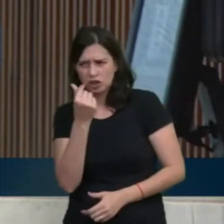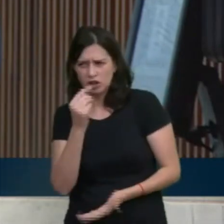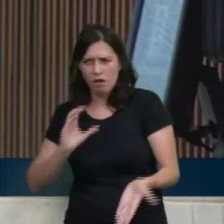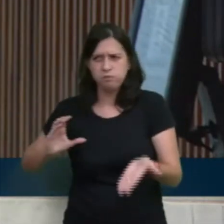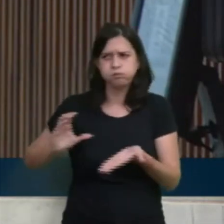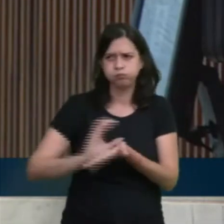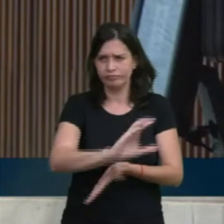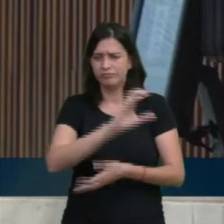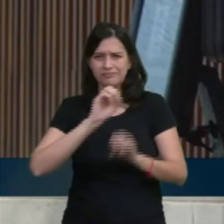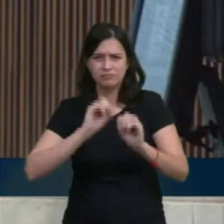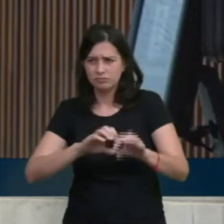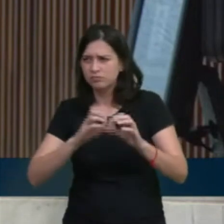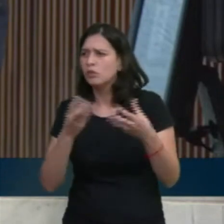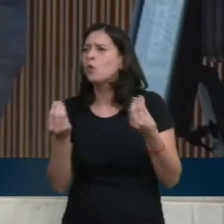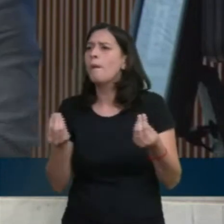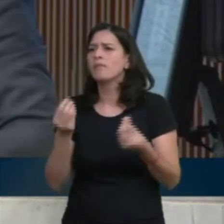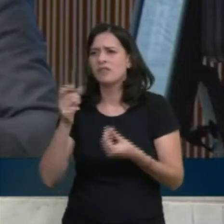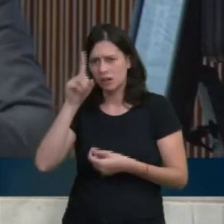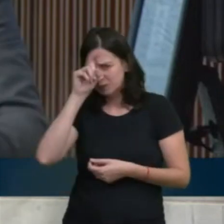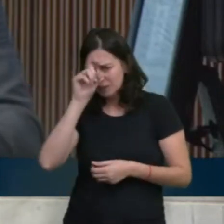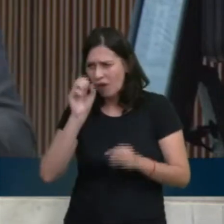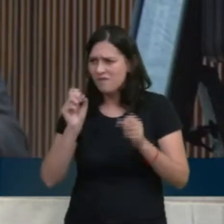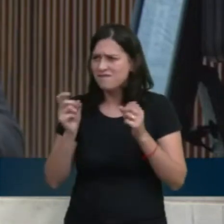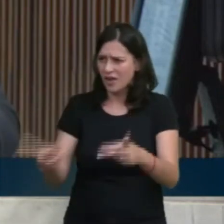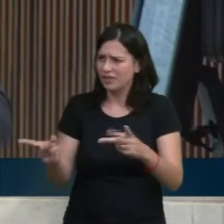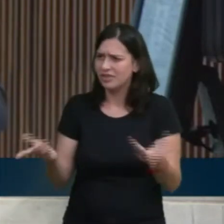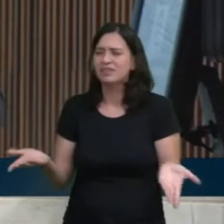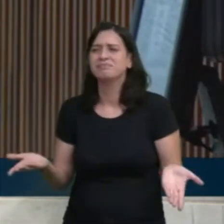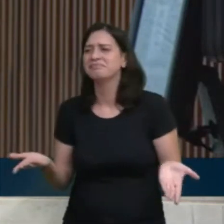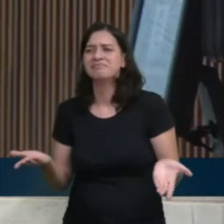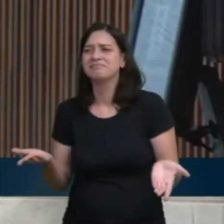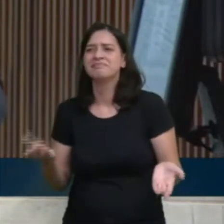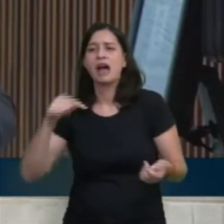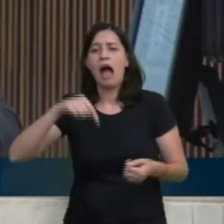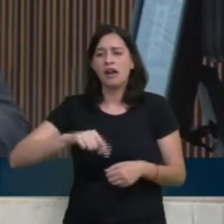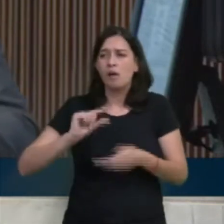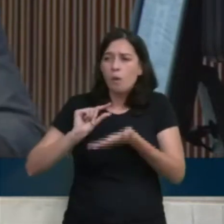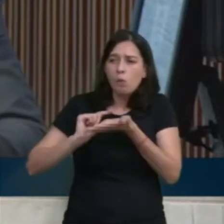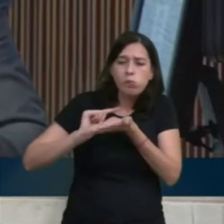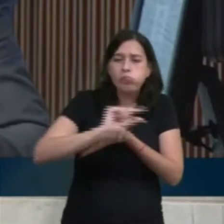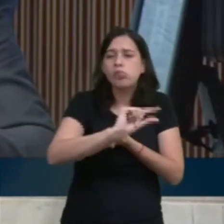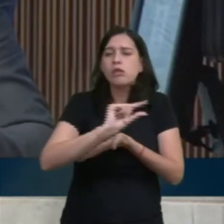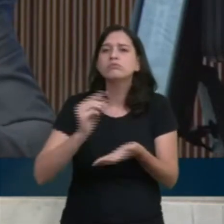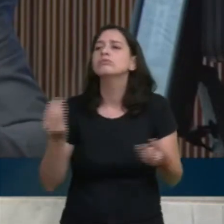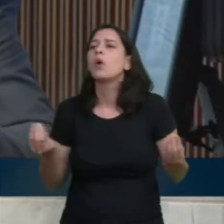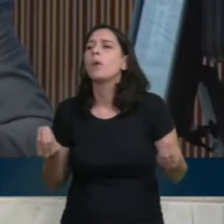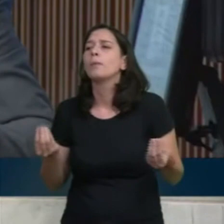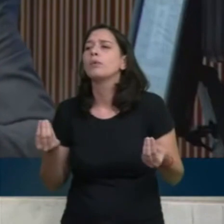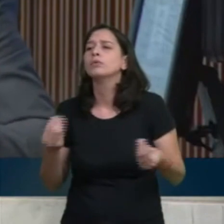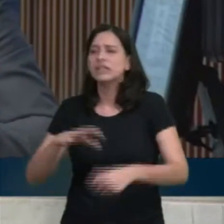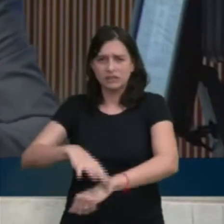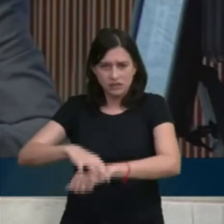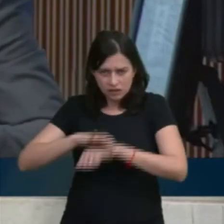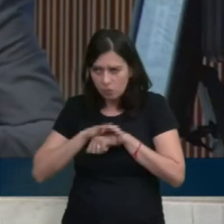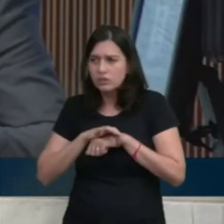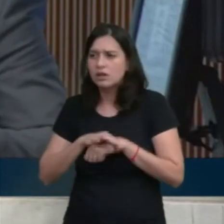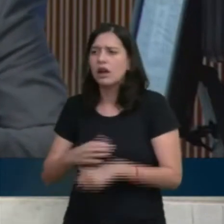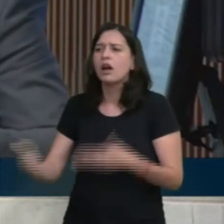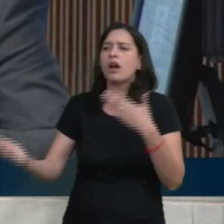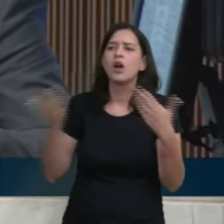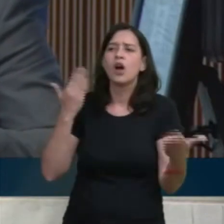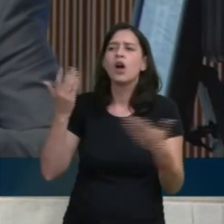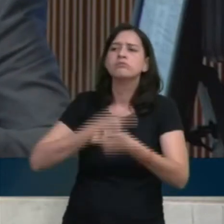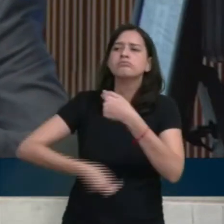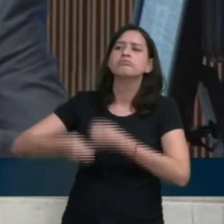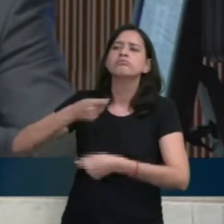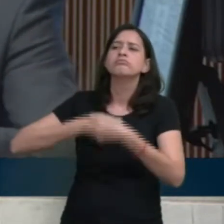privatização de hospitais e de um menor investimento em segurança pública em relação ao orçamento da história